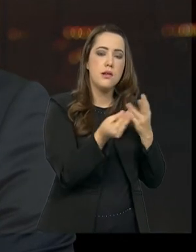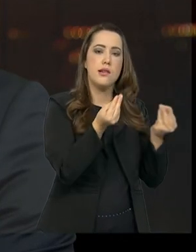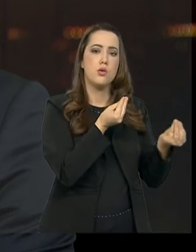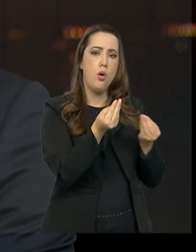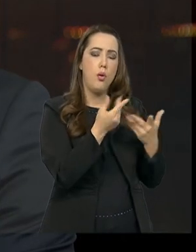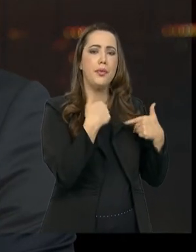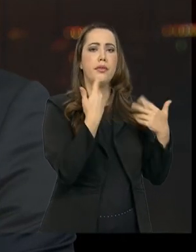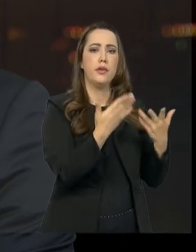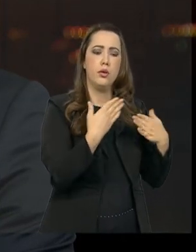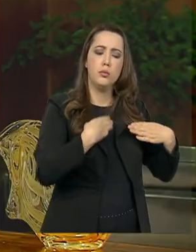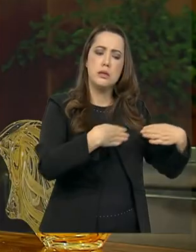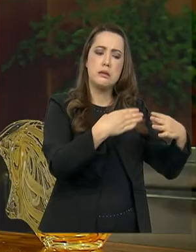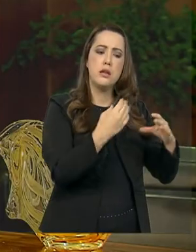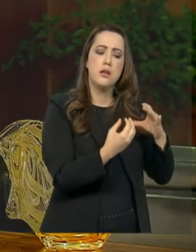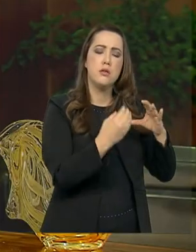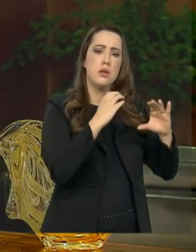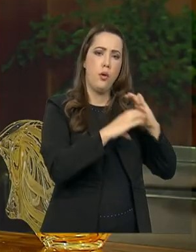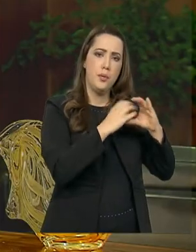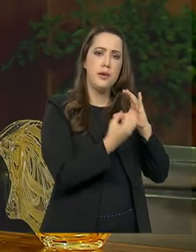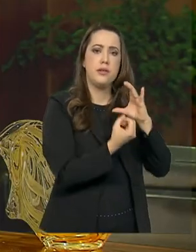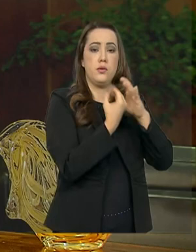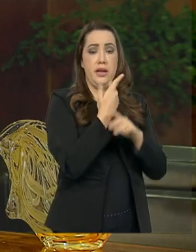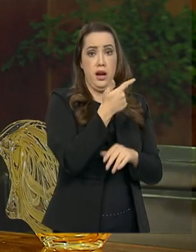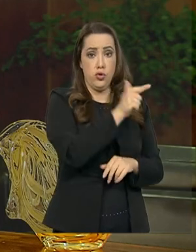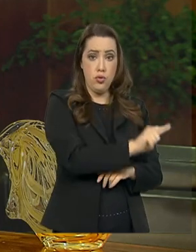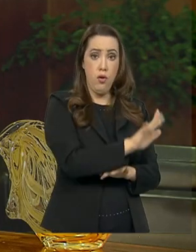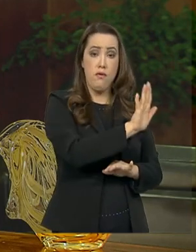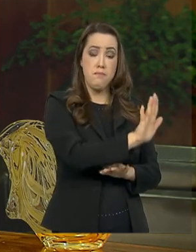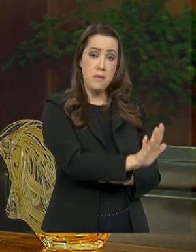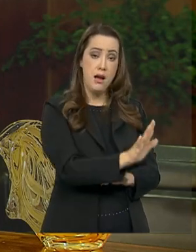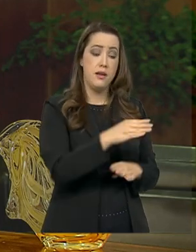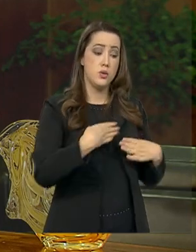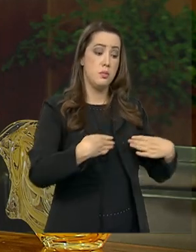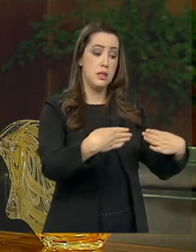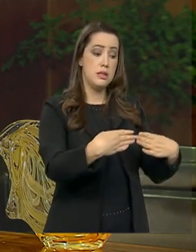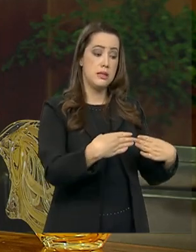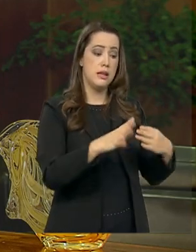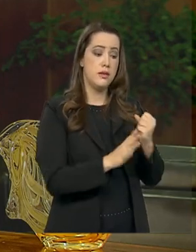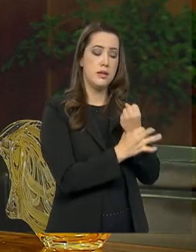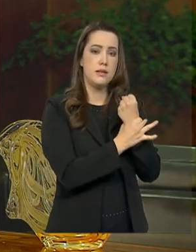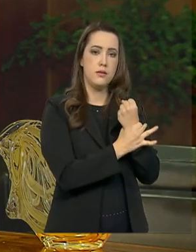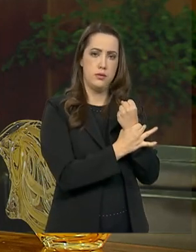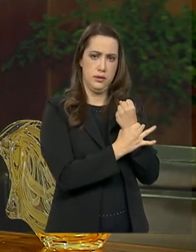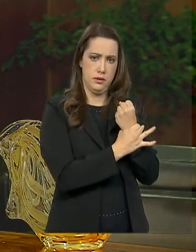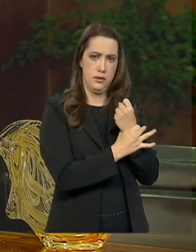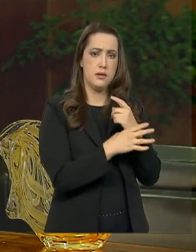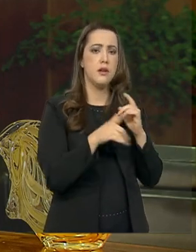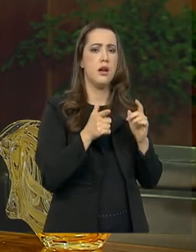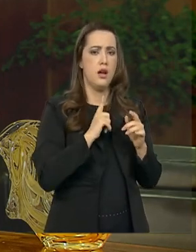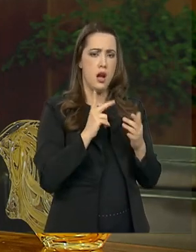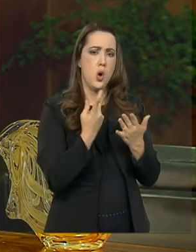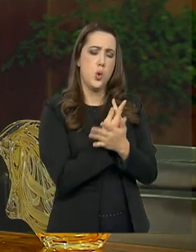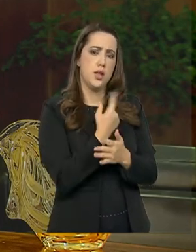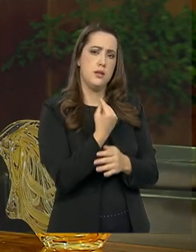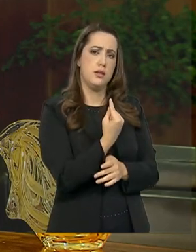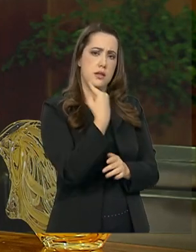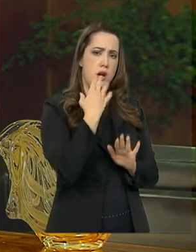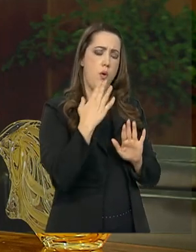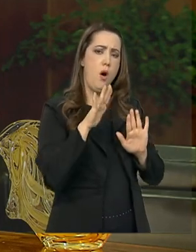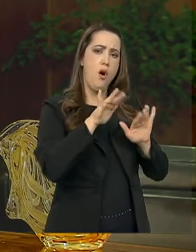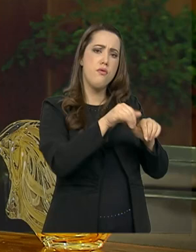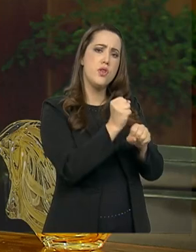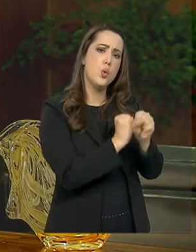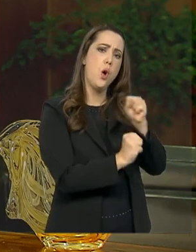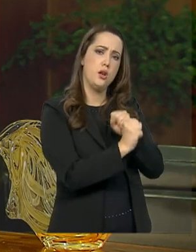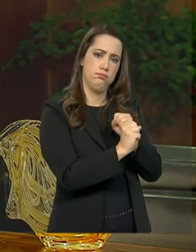governo fez essa adequação. O Ministério da Segurança Pública foi uma realidade no final do governo anterior. Foi exitosa